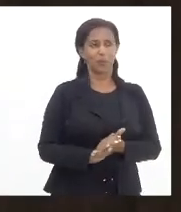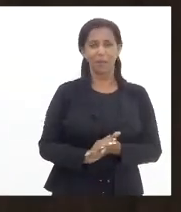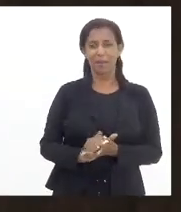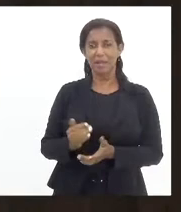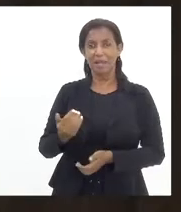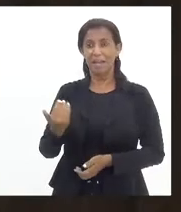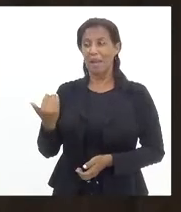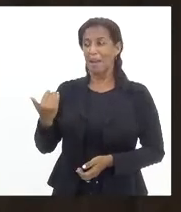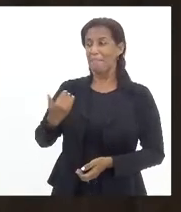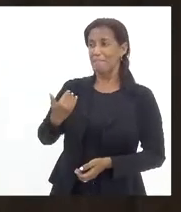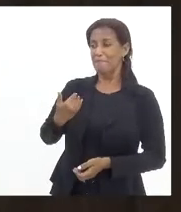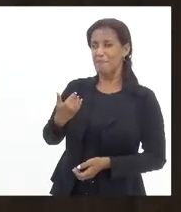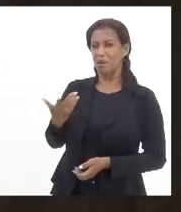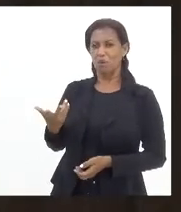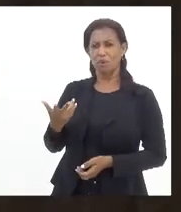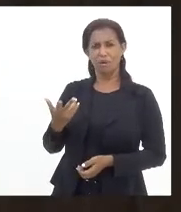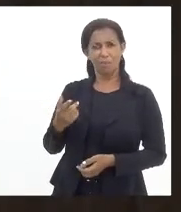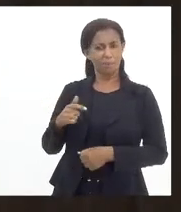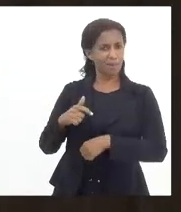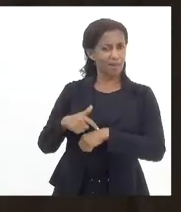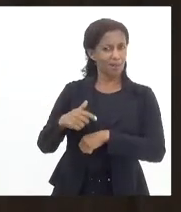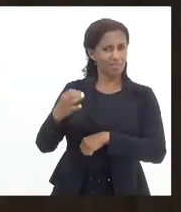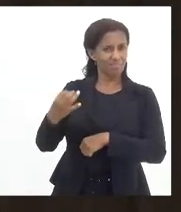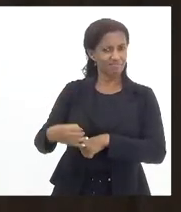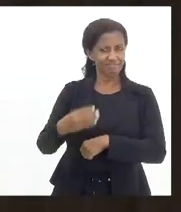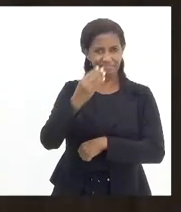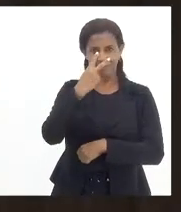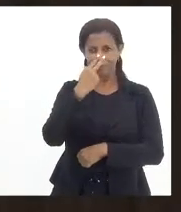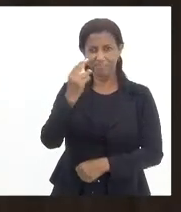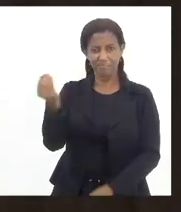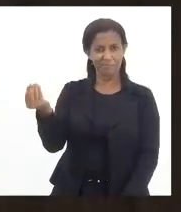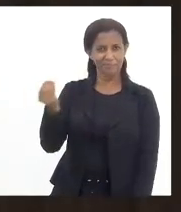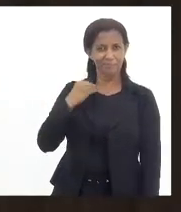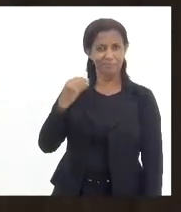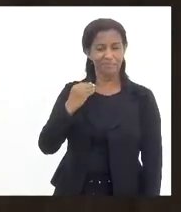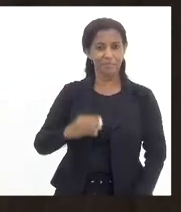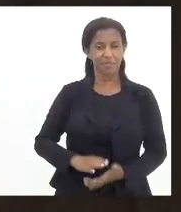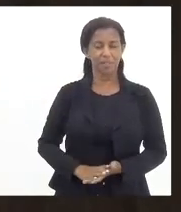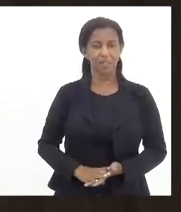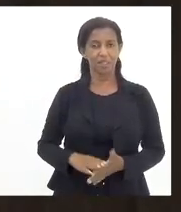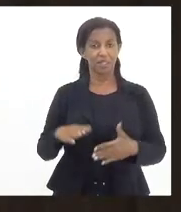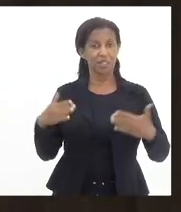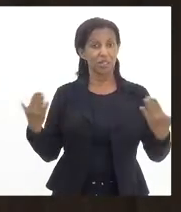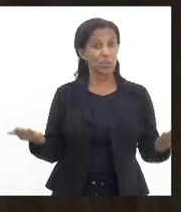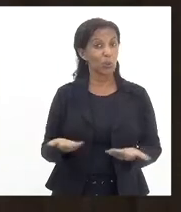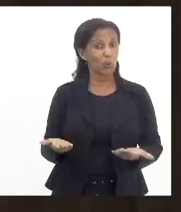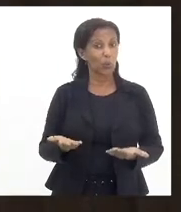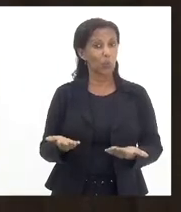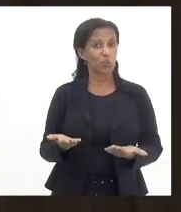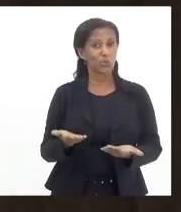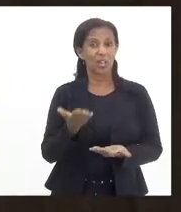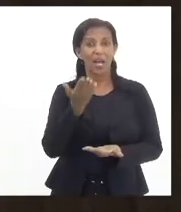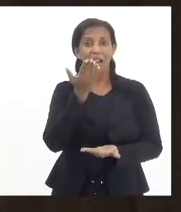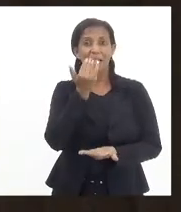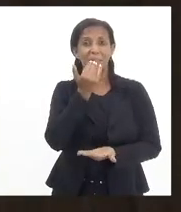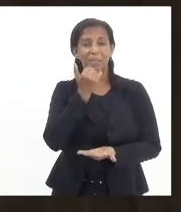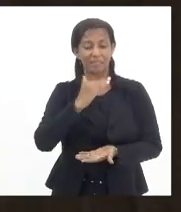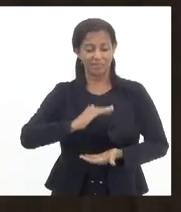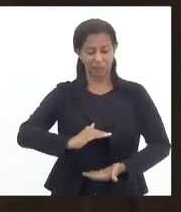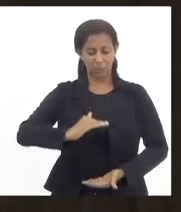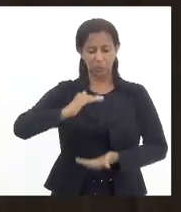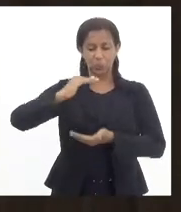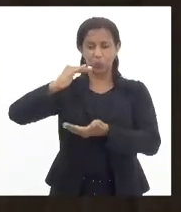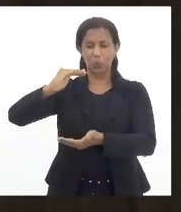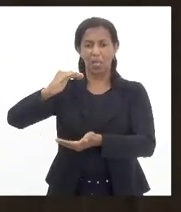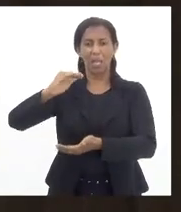hora H, nós somos sempre renegados. E hoje, nossa alimentação é em média de 8 a 12 reais, quando o Tribunal de